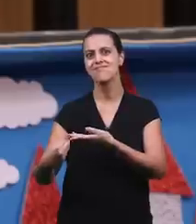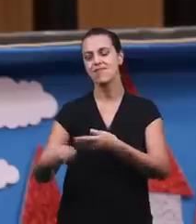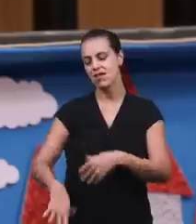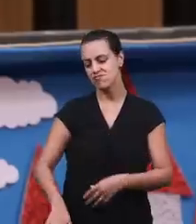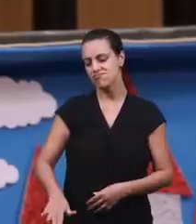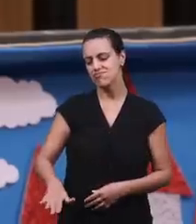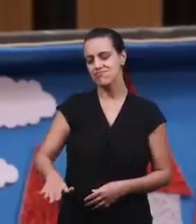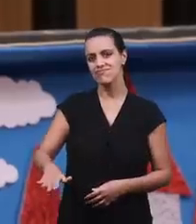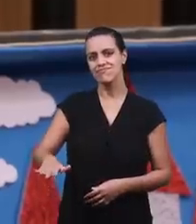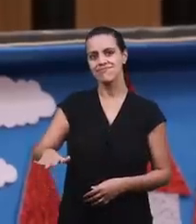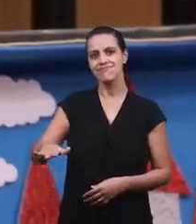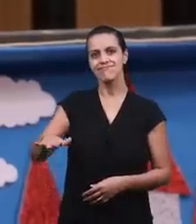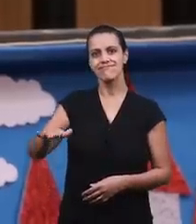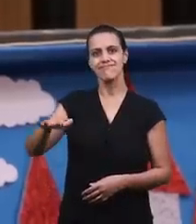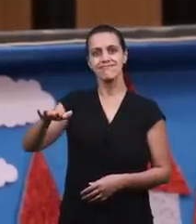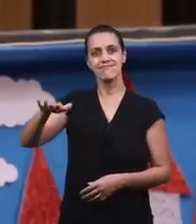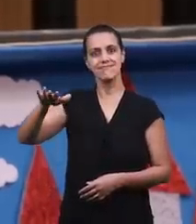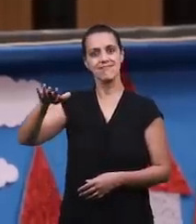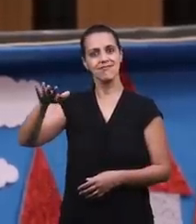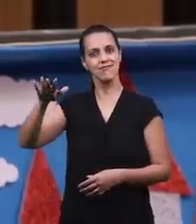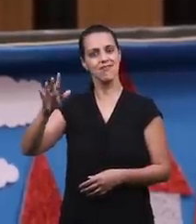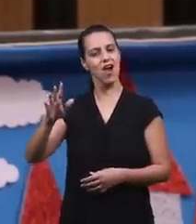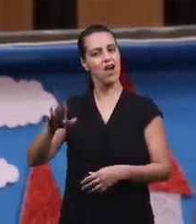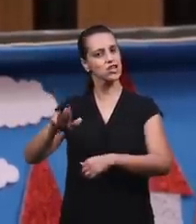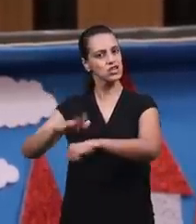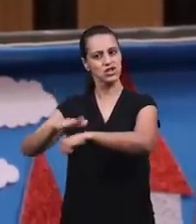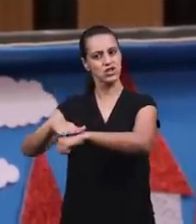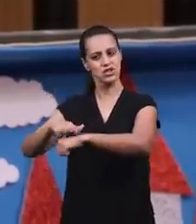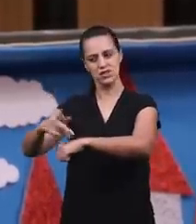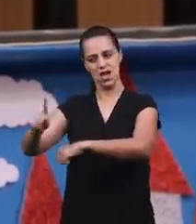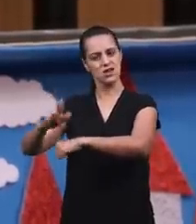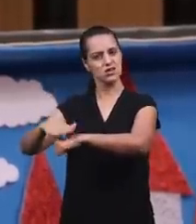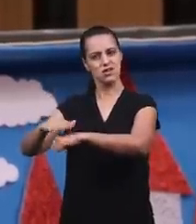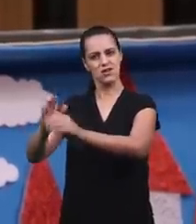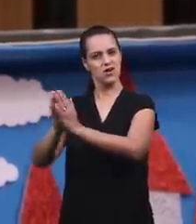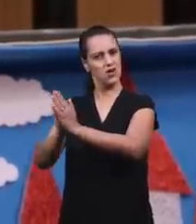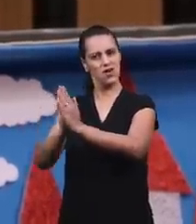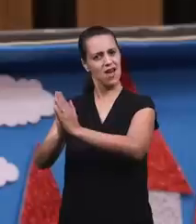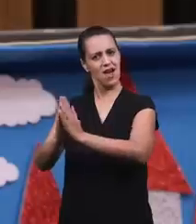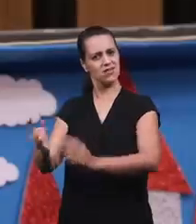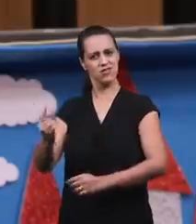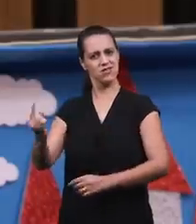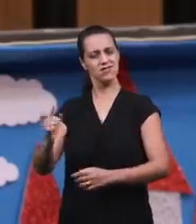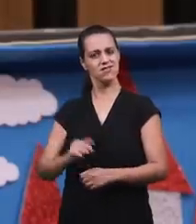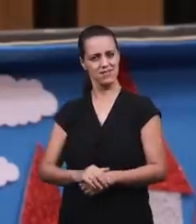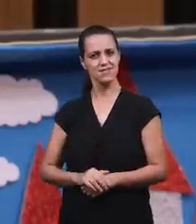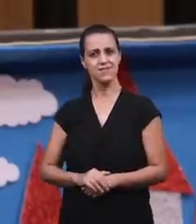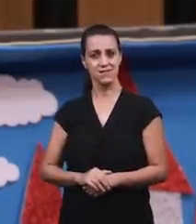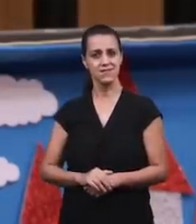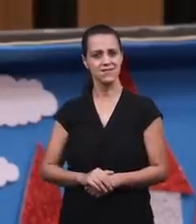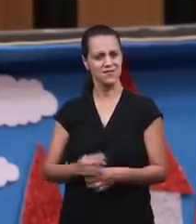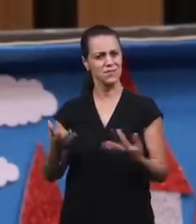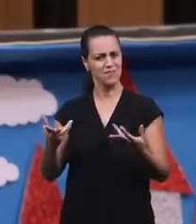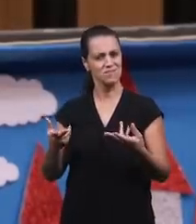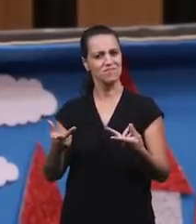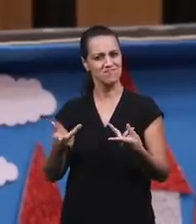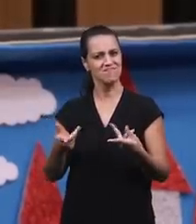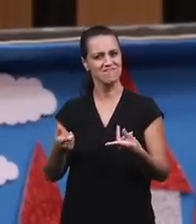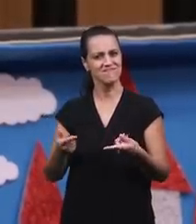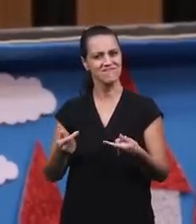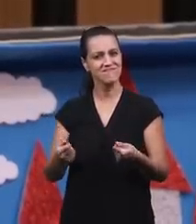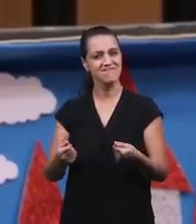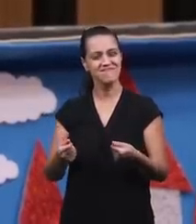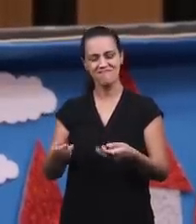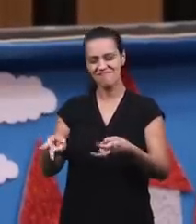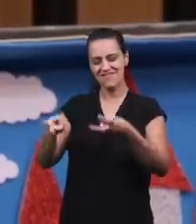que eles forem crescendo Eles vão ganhando autonomia E vão aprendendo a orar sozinhos E como é maravilhoso,